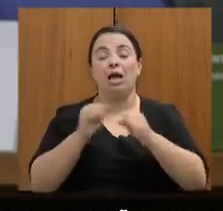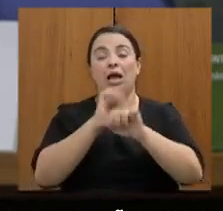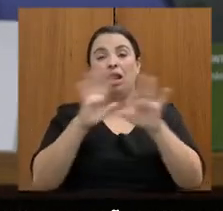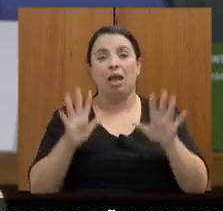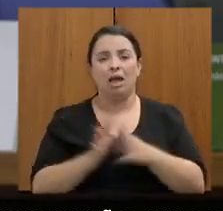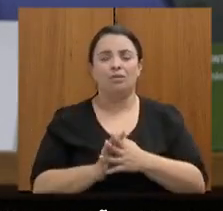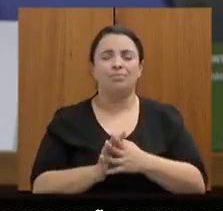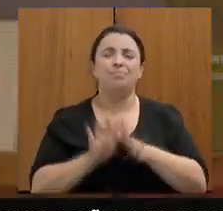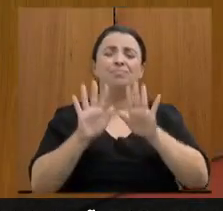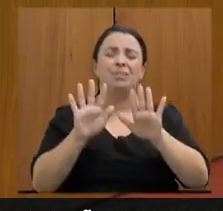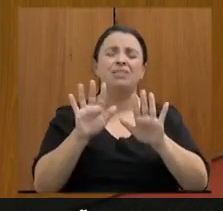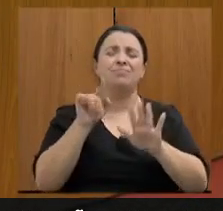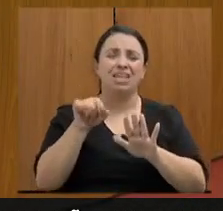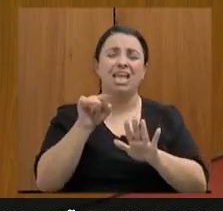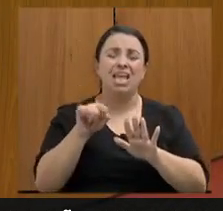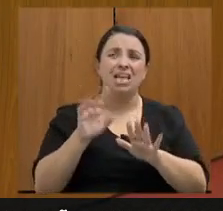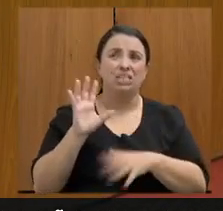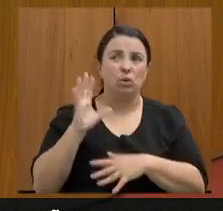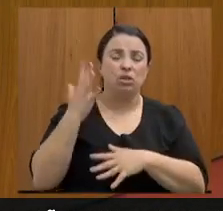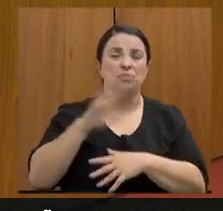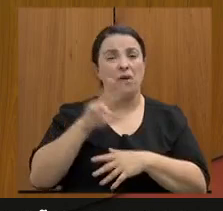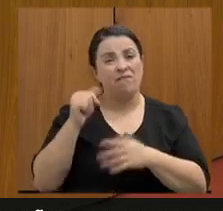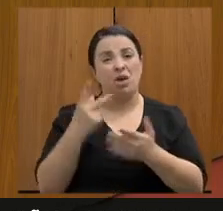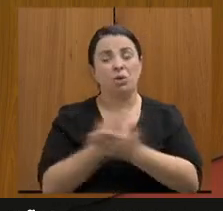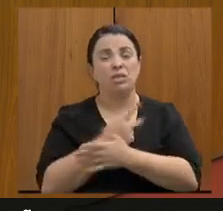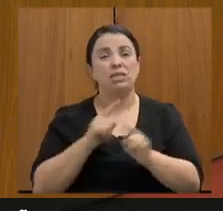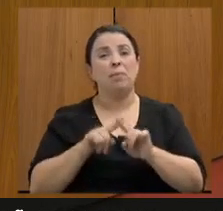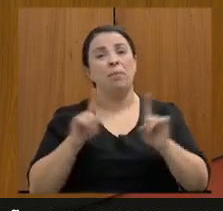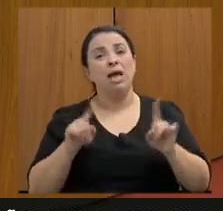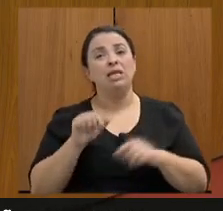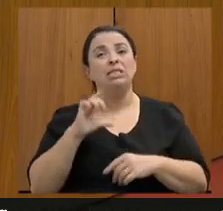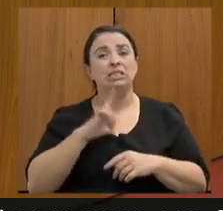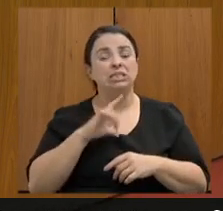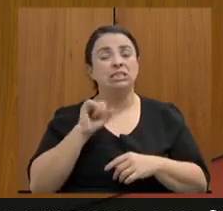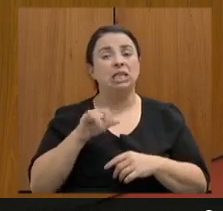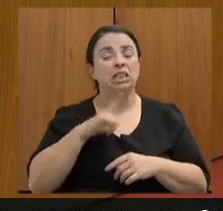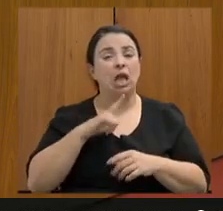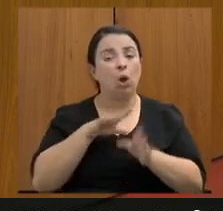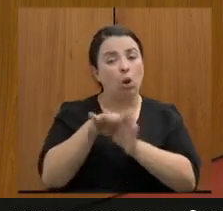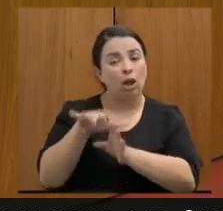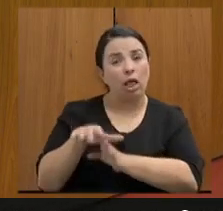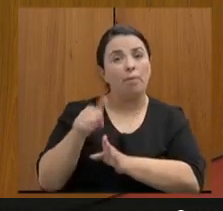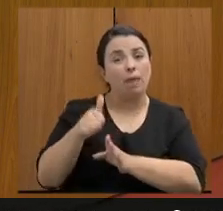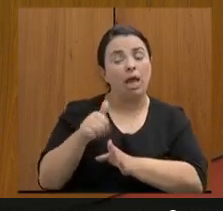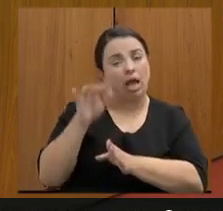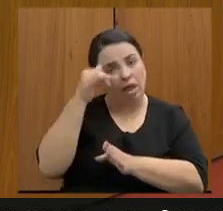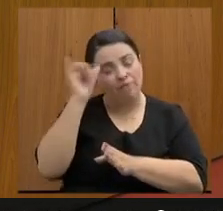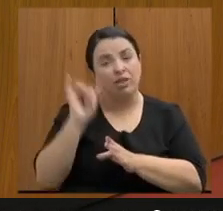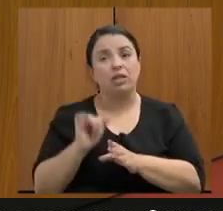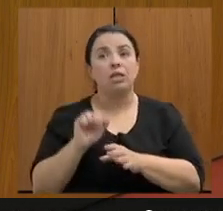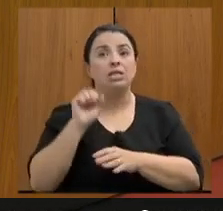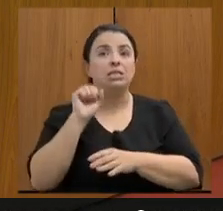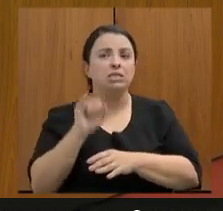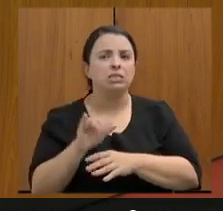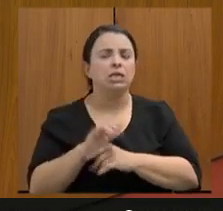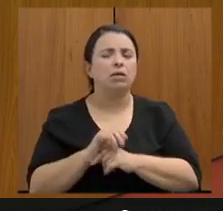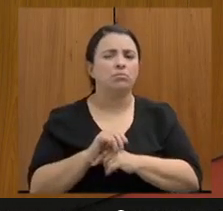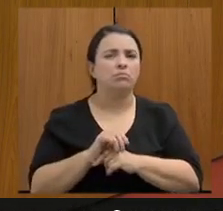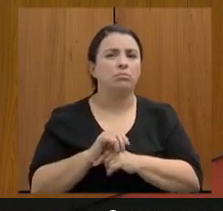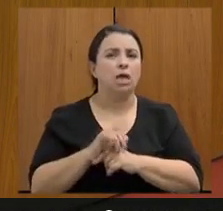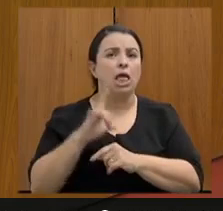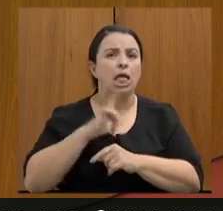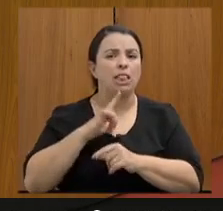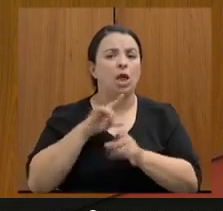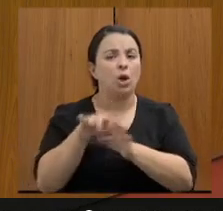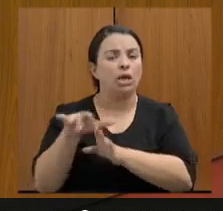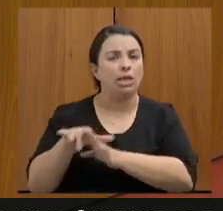esses incidentes vão acontecer mas foi o que o senhor falou se estão bem orientados e se evita e também se está bem orientado a uma apuração célere